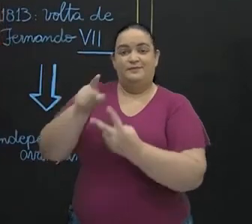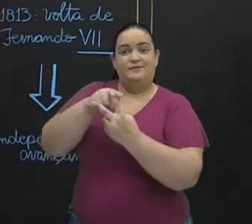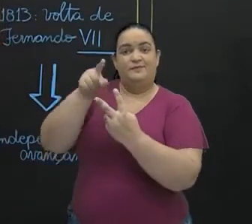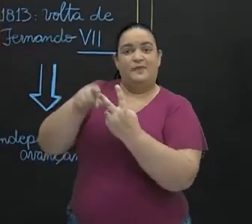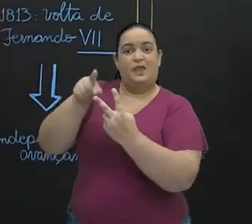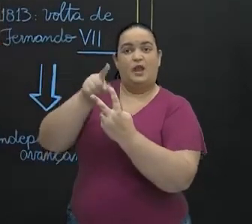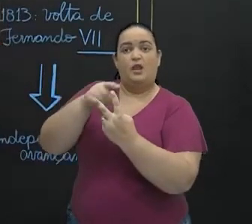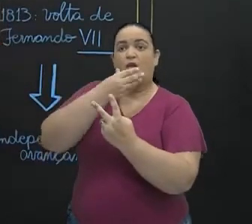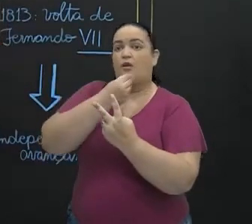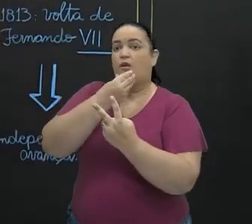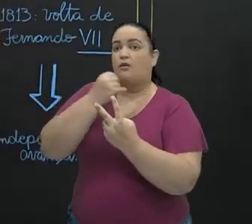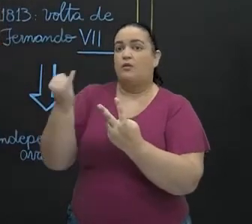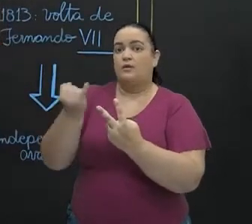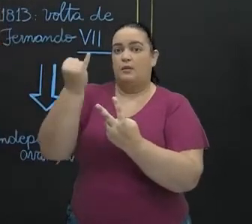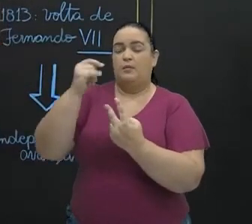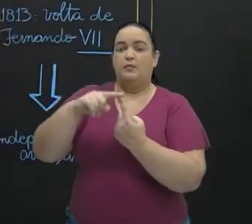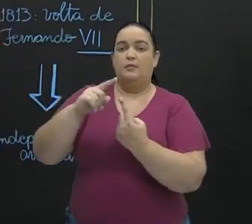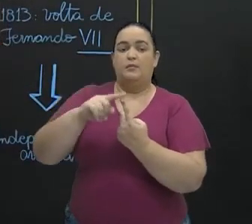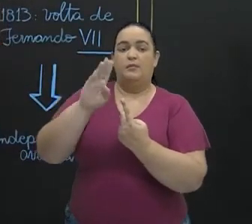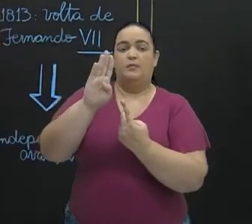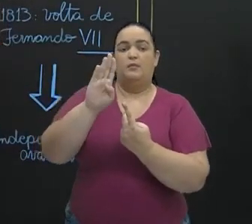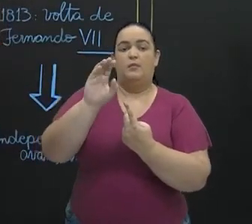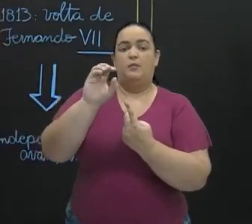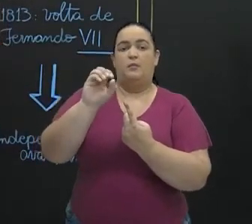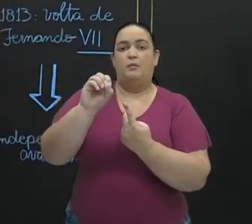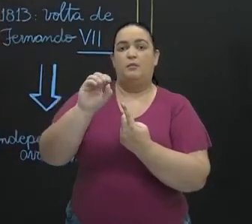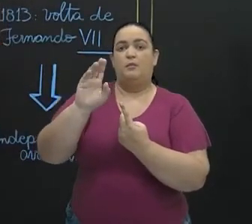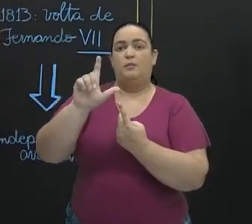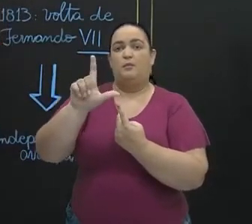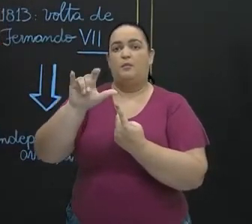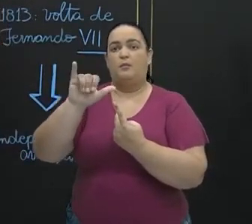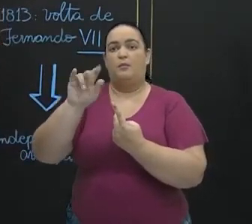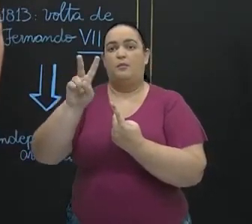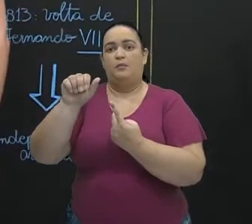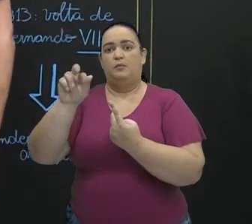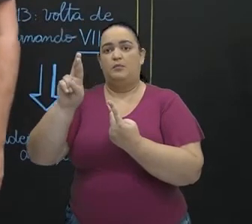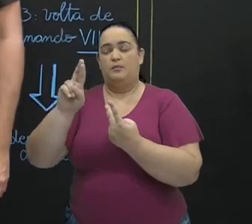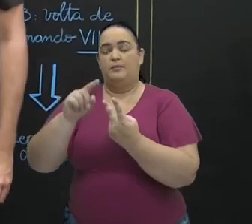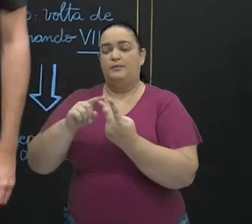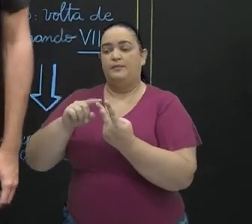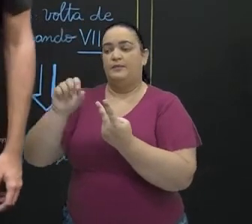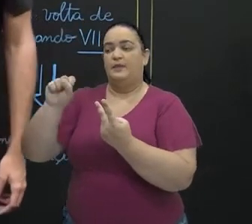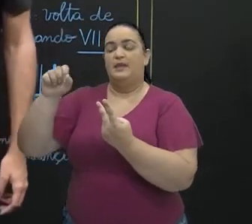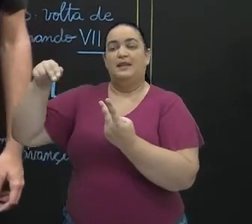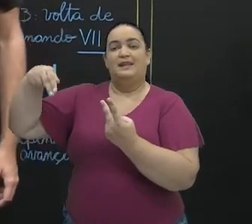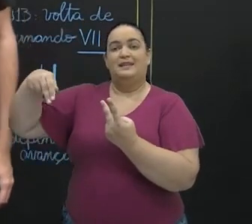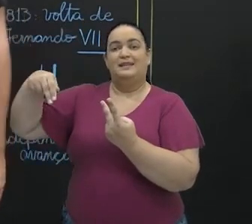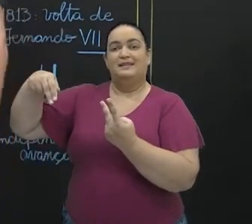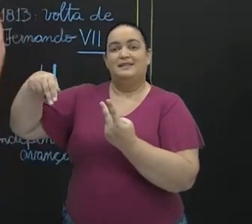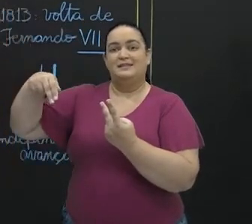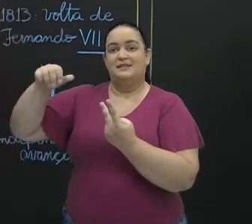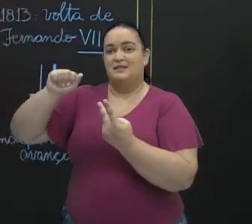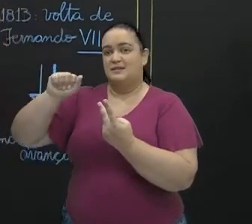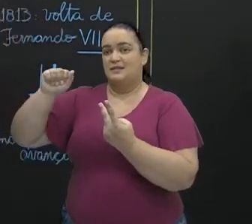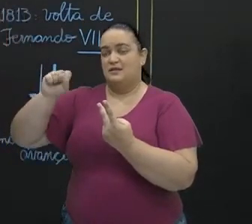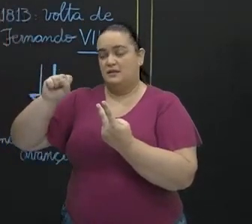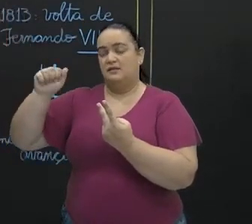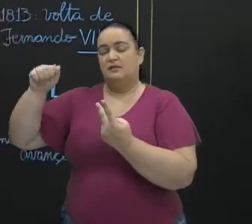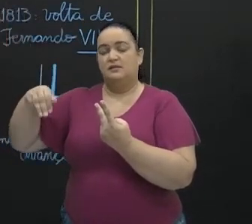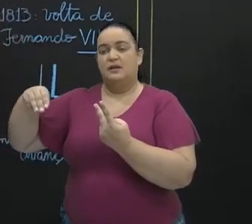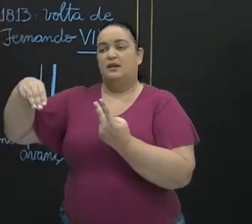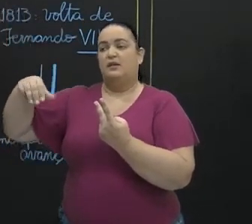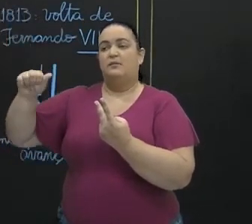Espanhola foram Simone Bolívar e José de San Martín. É muito interessante com relação a essas duas